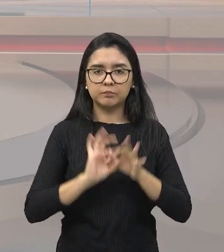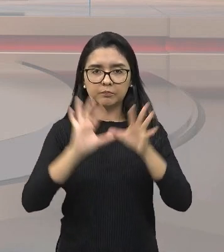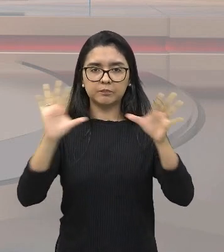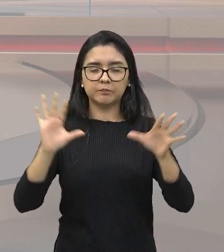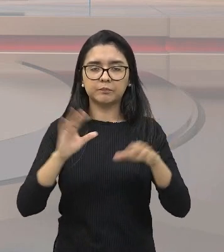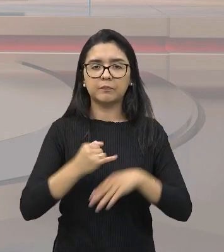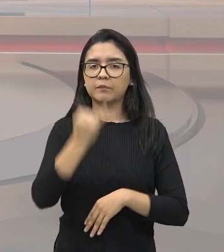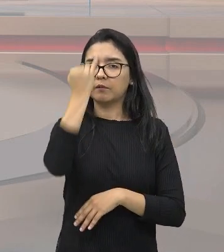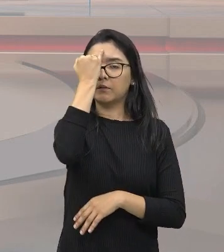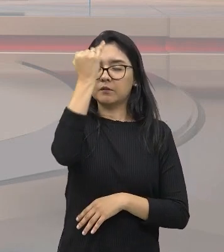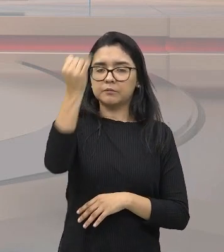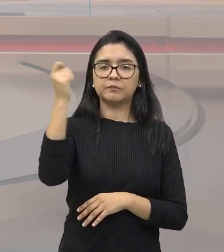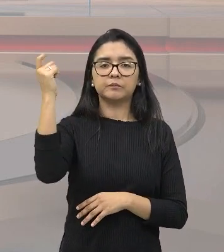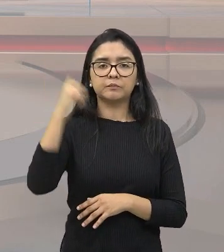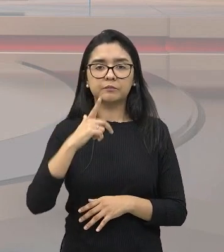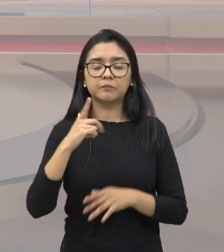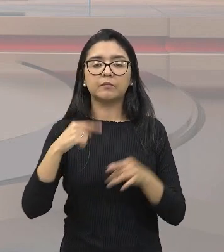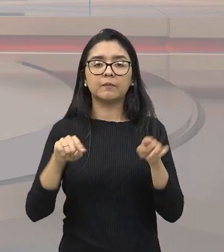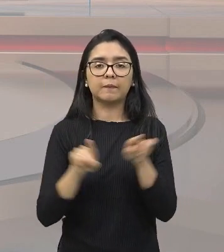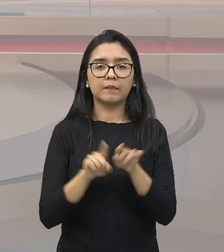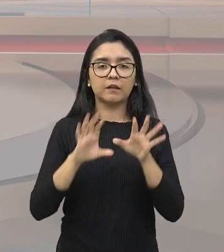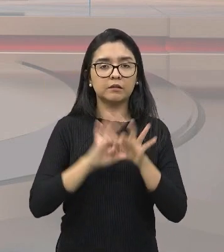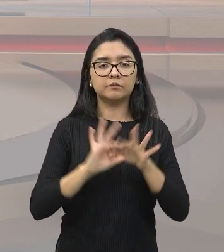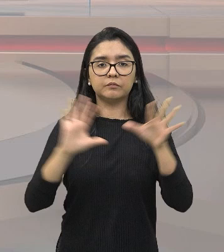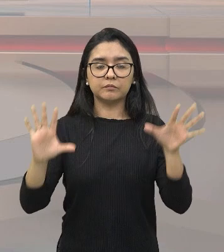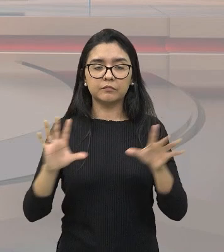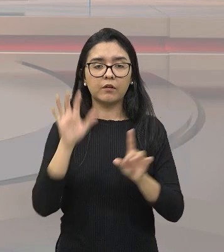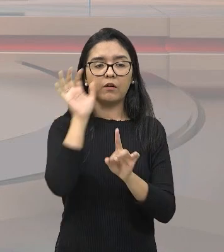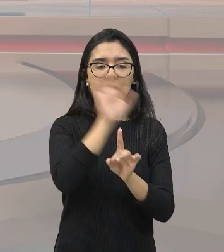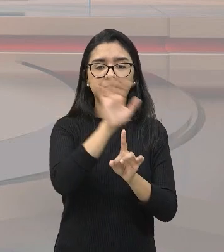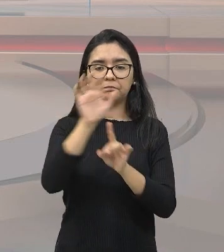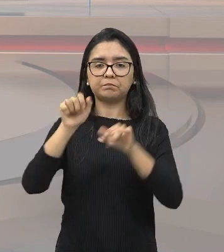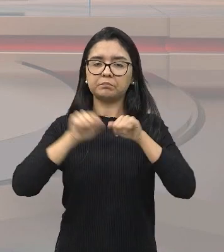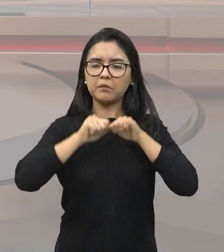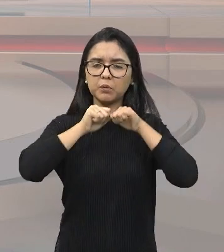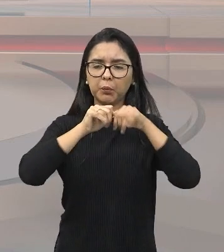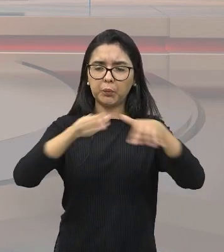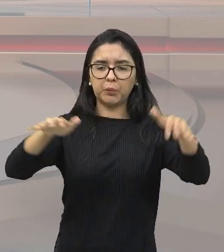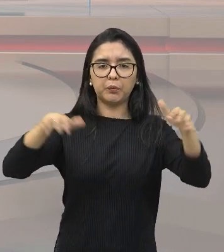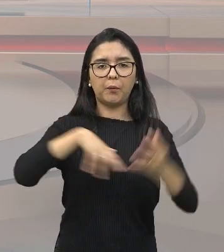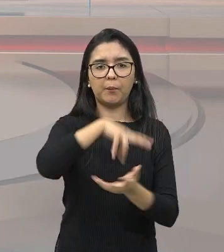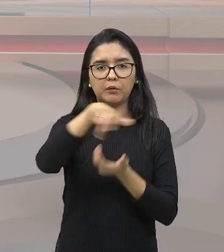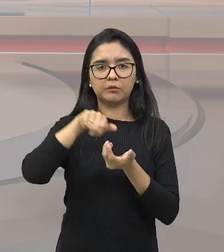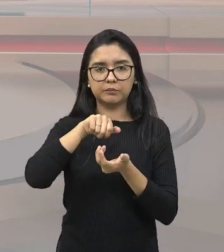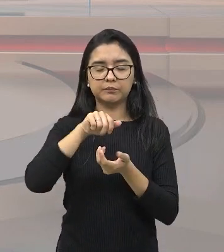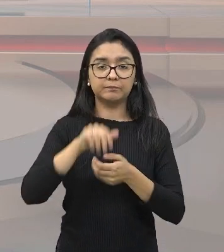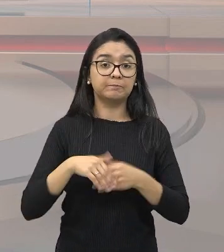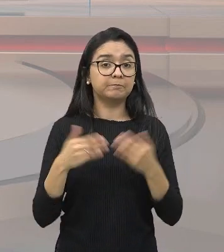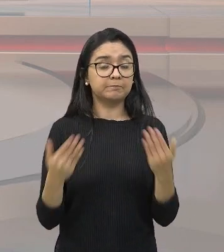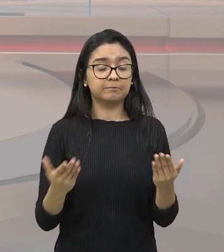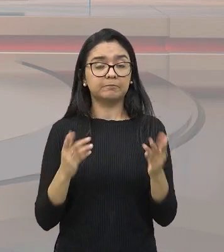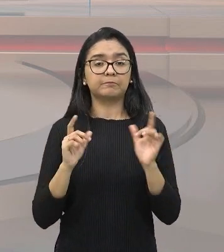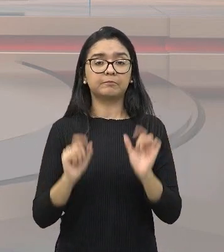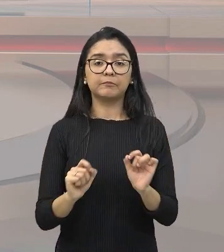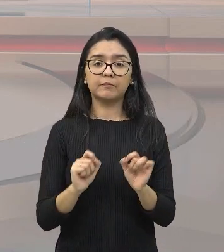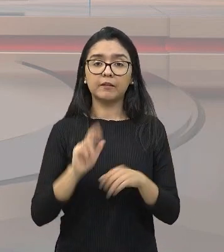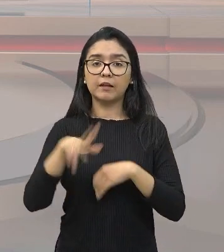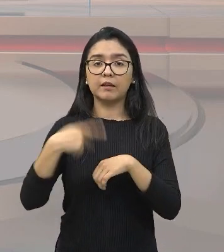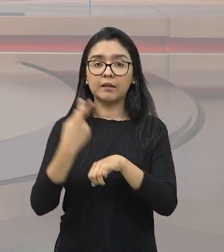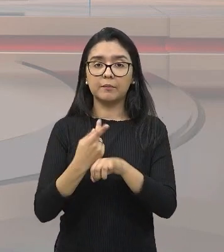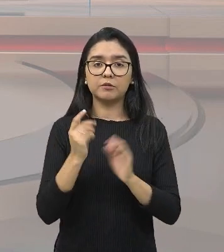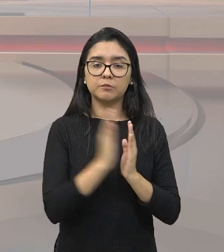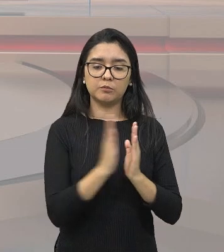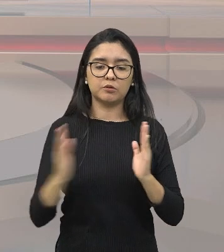os ideais de que mais o liberalismo vão aflorar e vão se espalhar para o mundo. E adivinha, após o